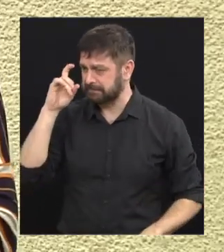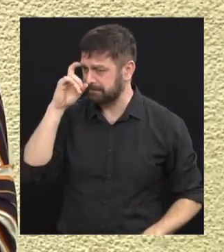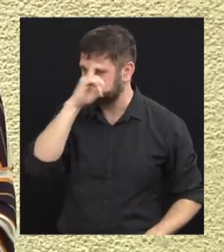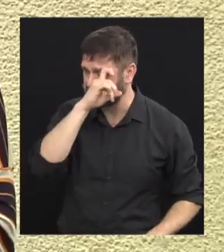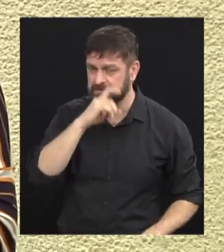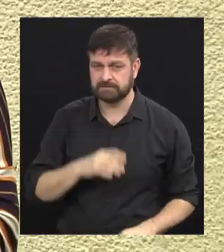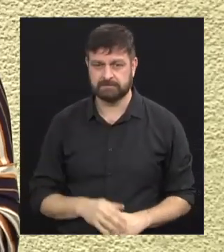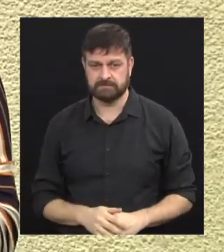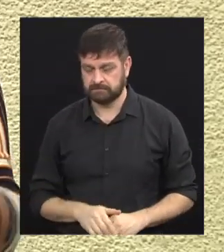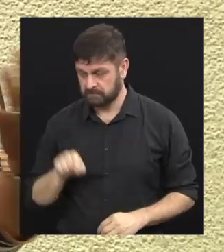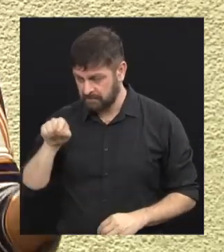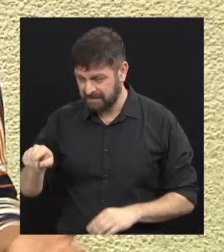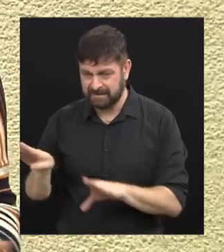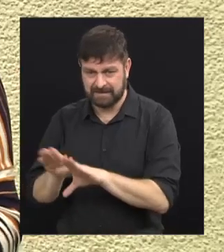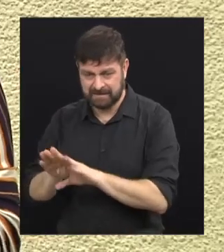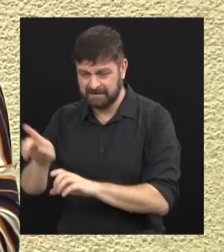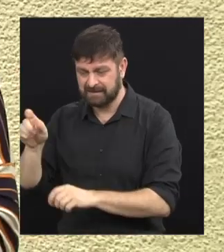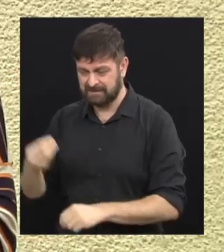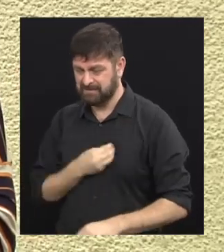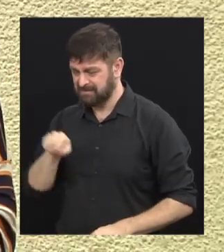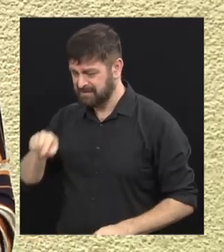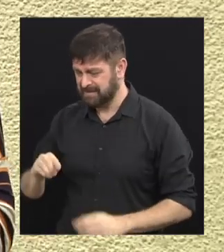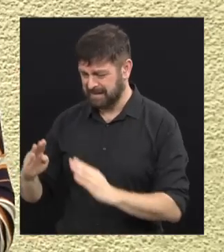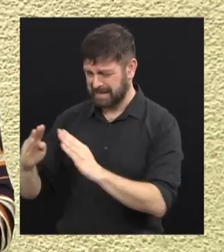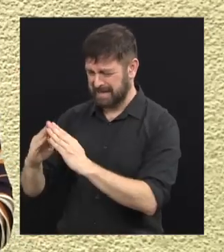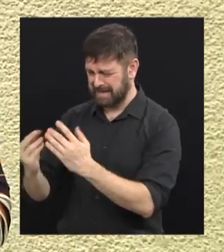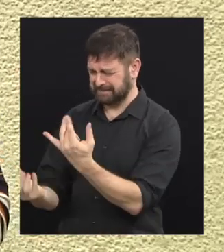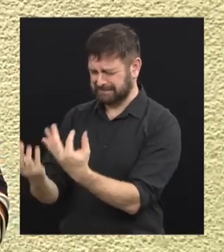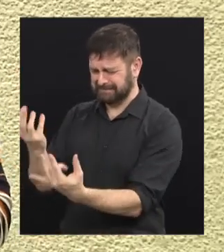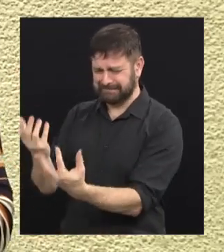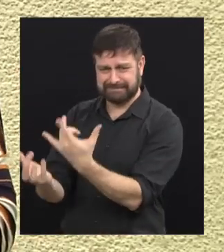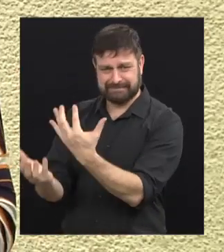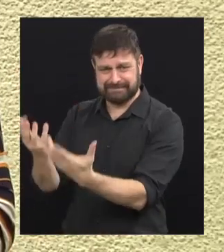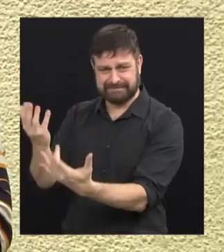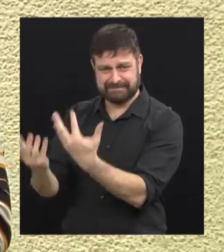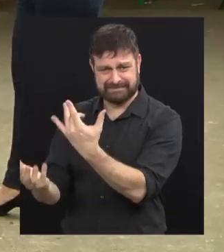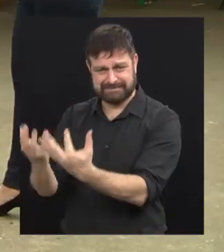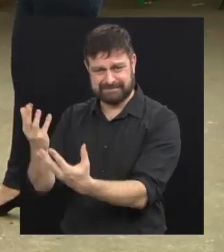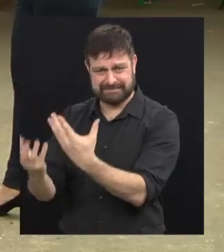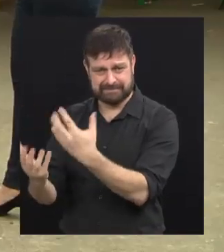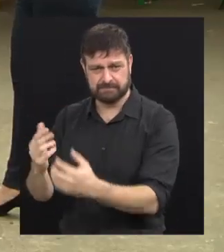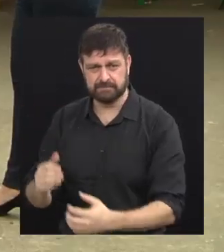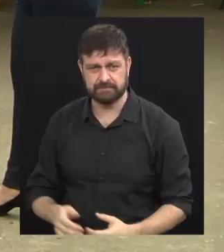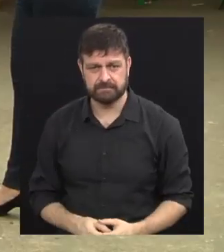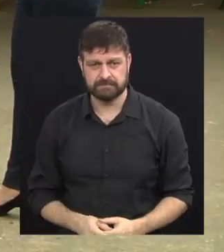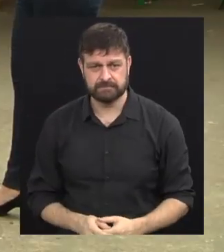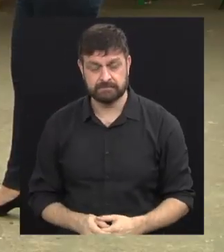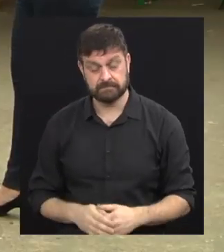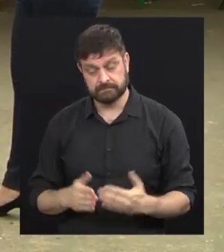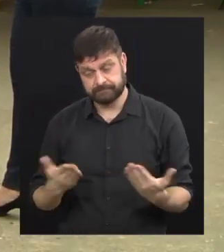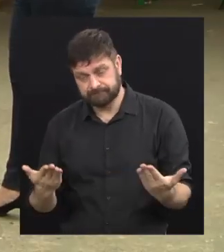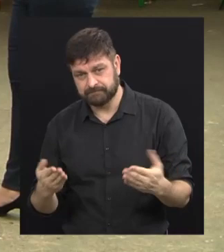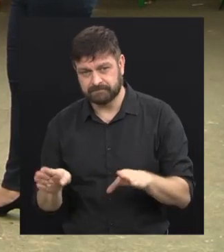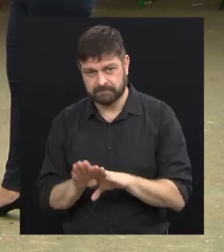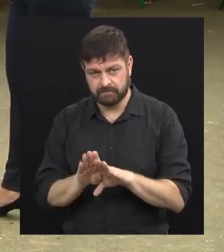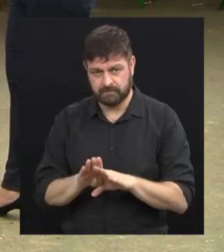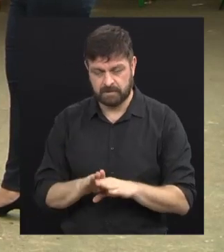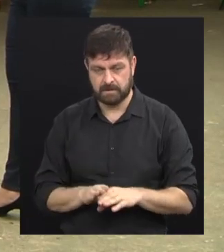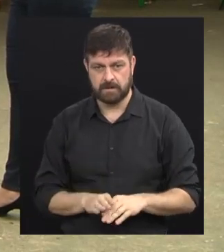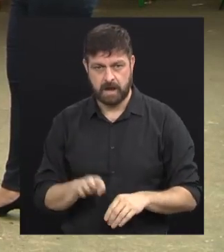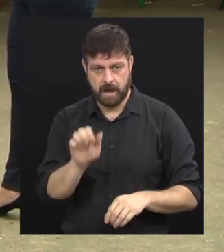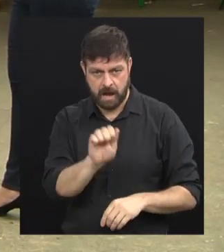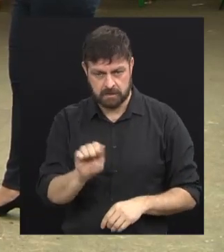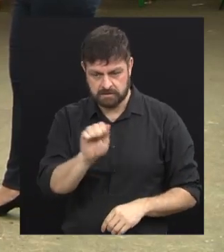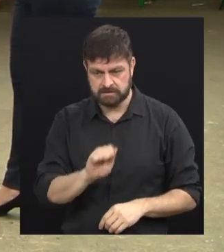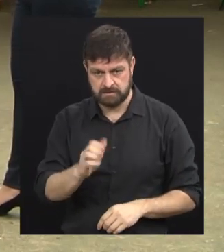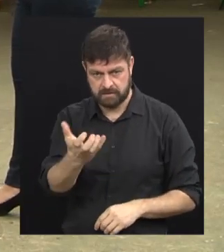foi traumatizante para eles ver a situação das casas, do jeito que pegou fogo, mas a Unas Quero Quero estava